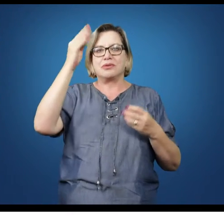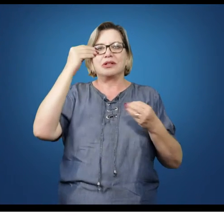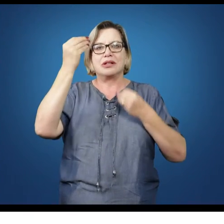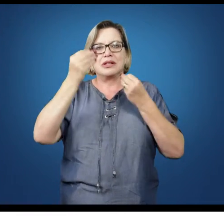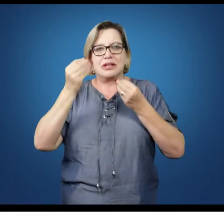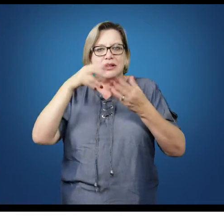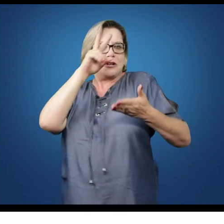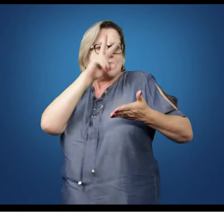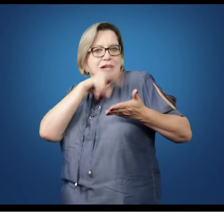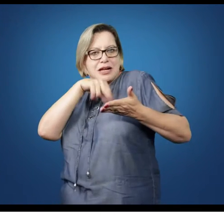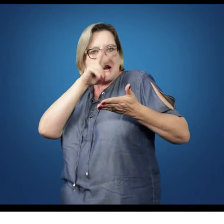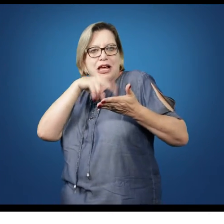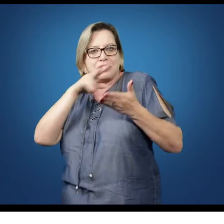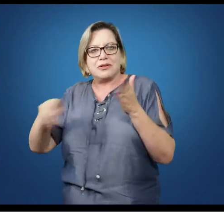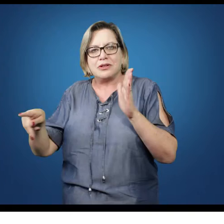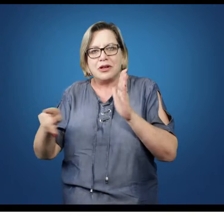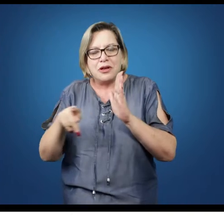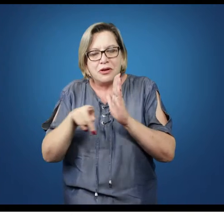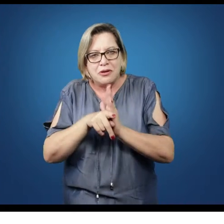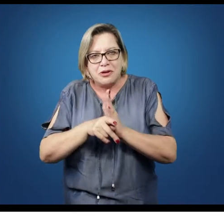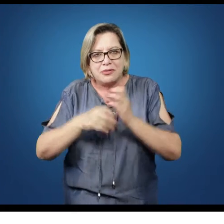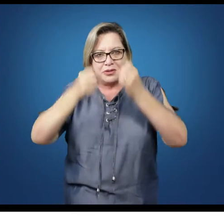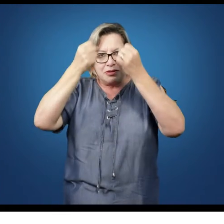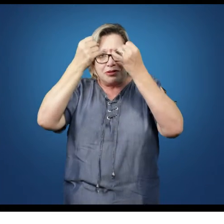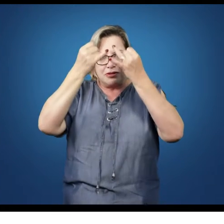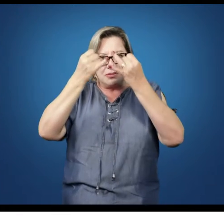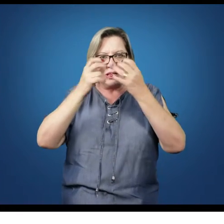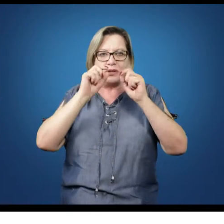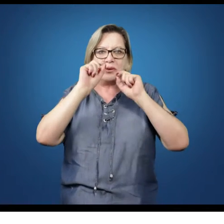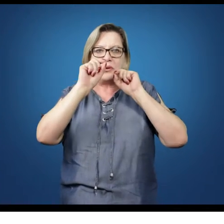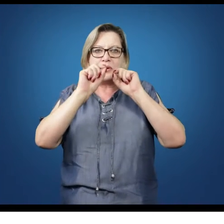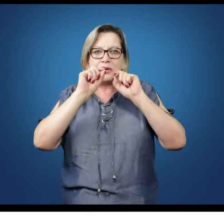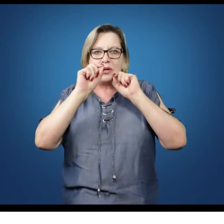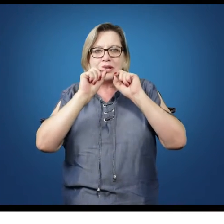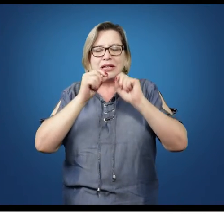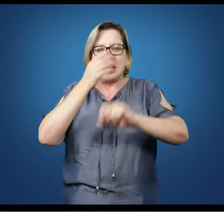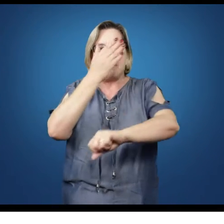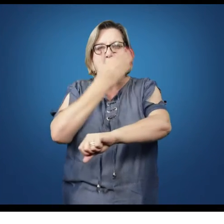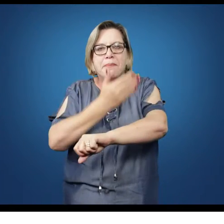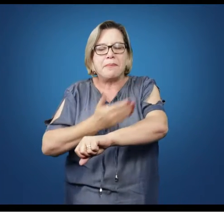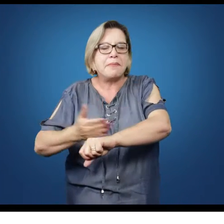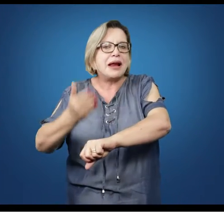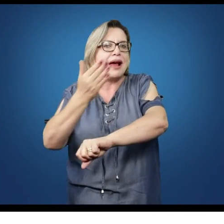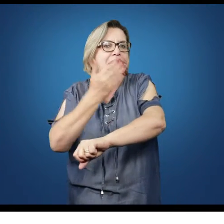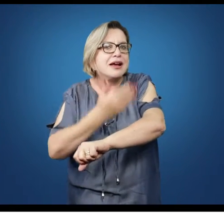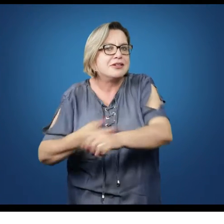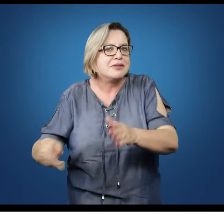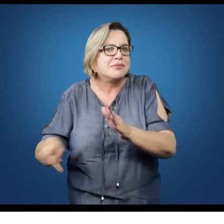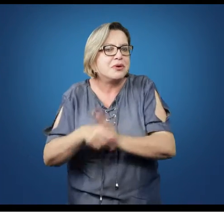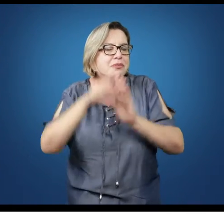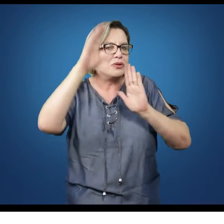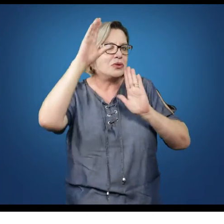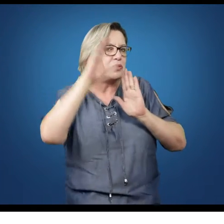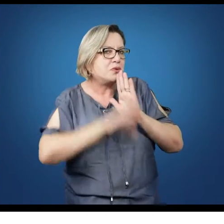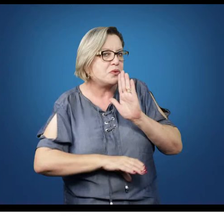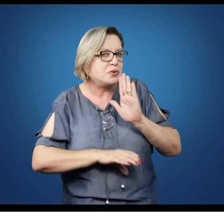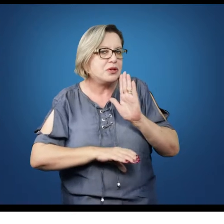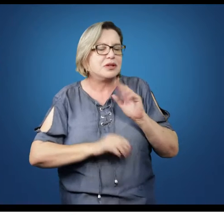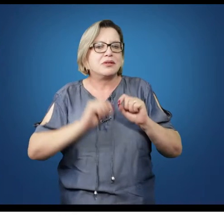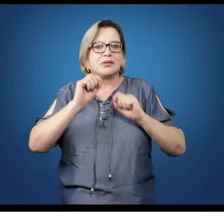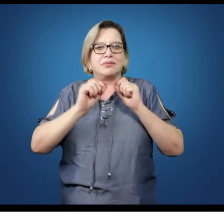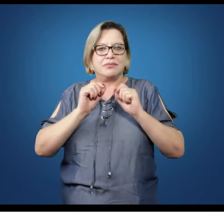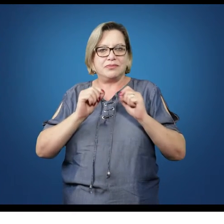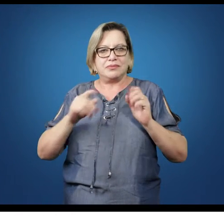leituras aí direcionadas principalmente ao aspecto do que é a tal da prática como componente curricular, a PCC,